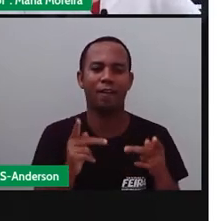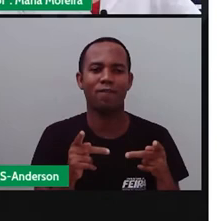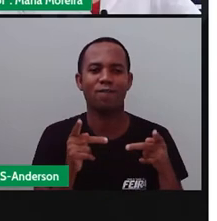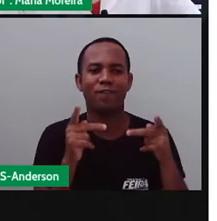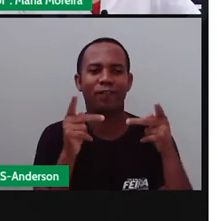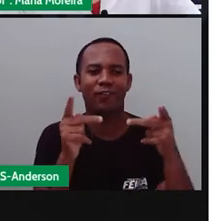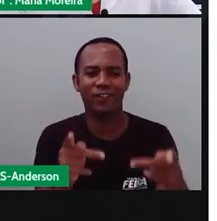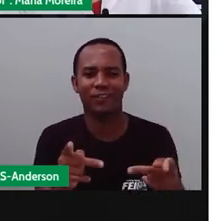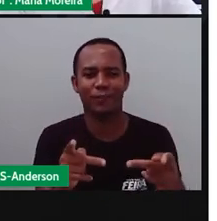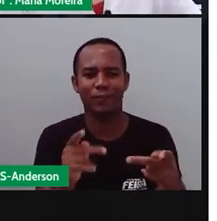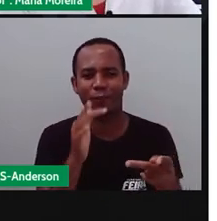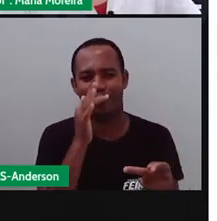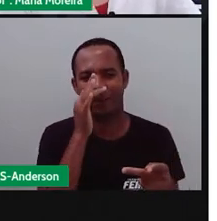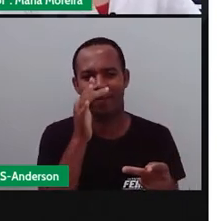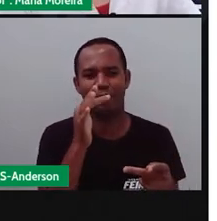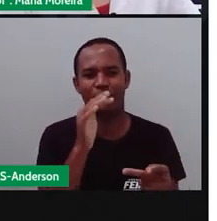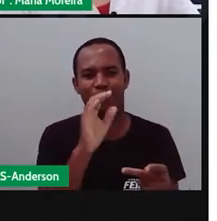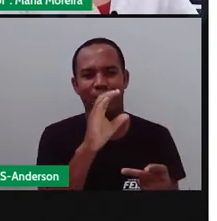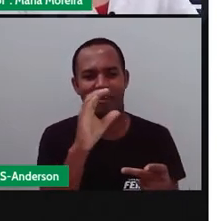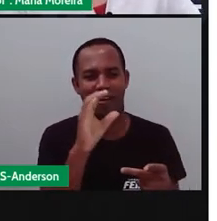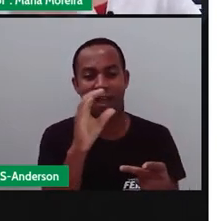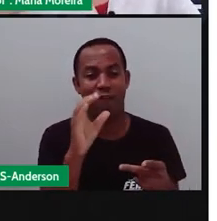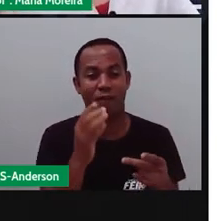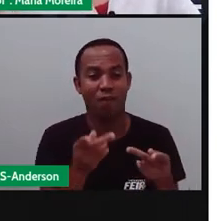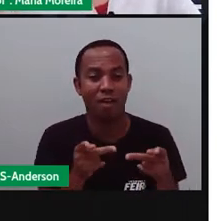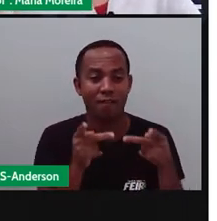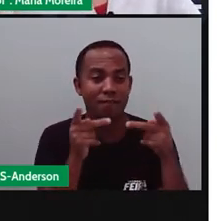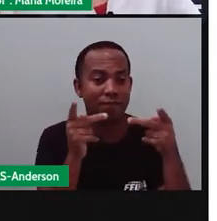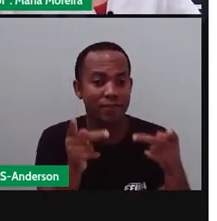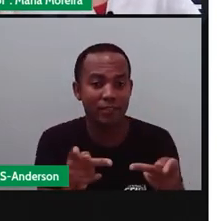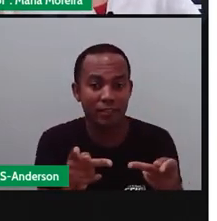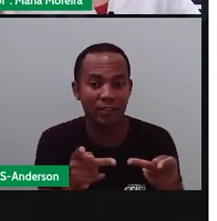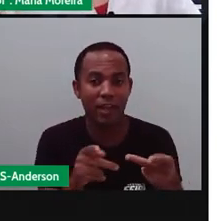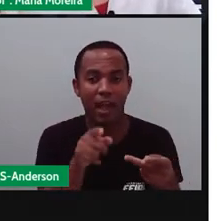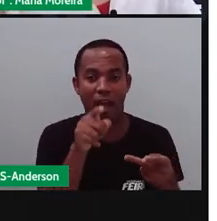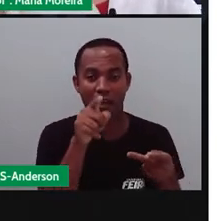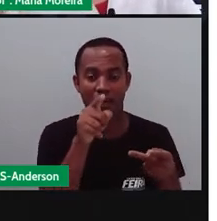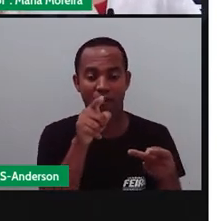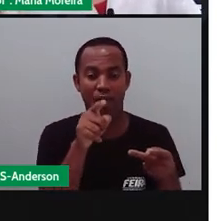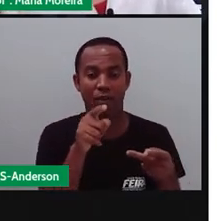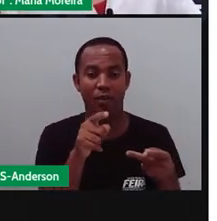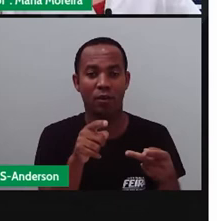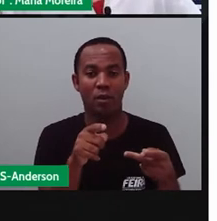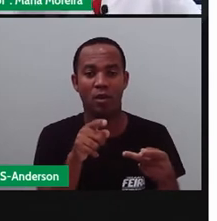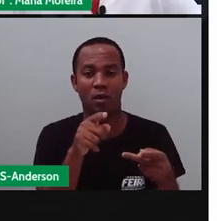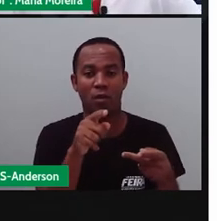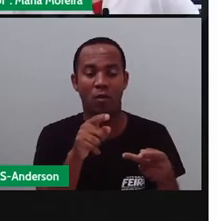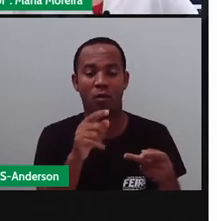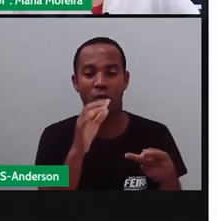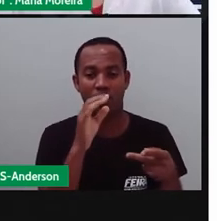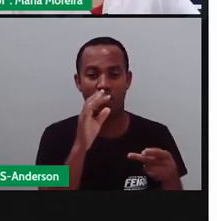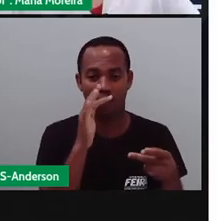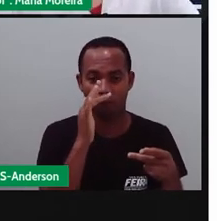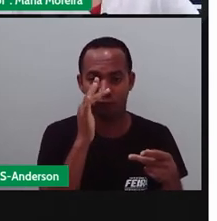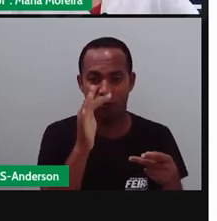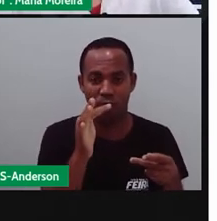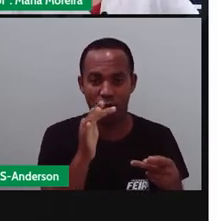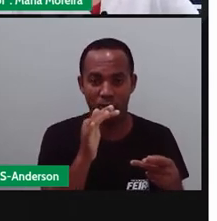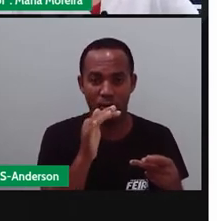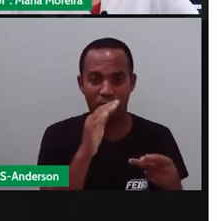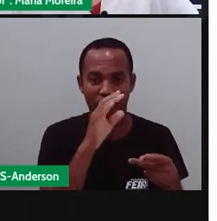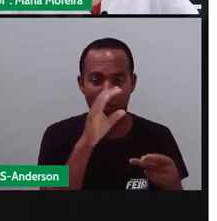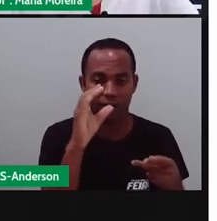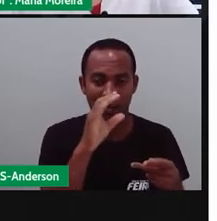Não. Não é isso? E depois ele diz, olha, o cravo teve um desmaio e a rosa foi-se a chorar. Por que será que essa rosa